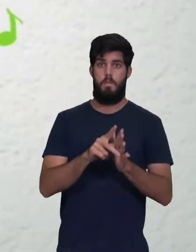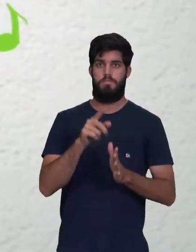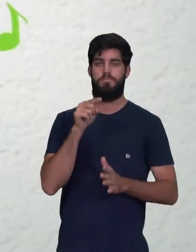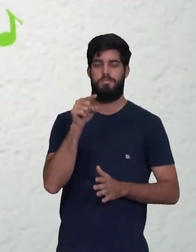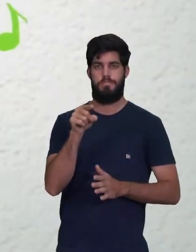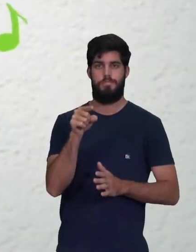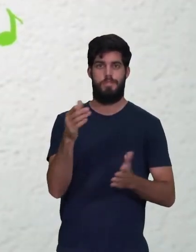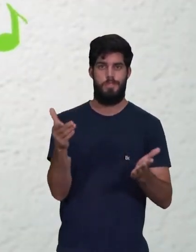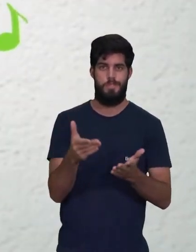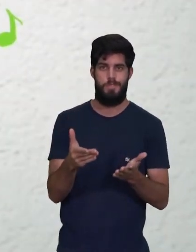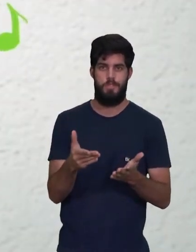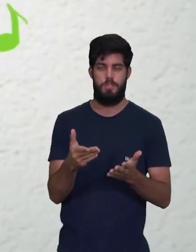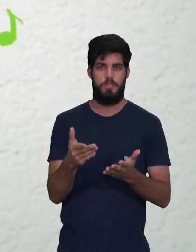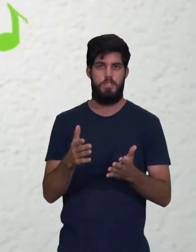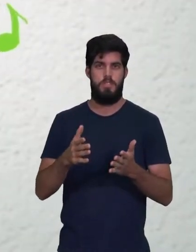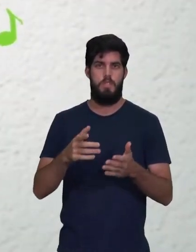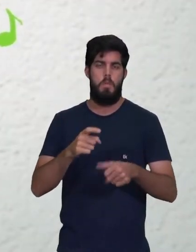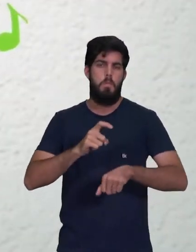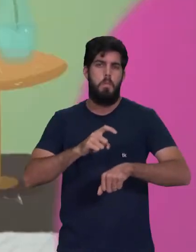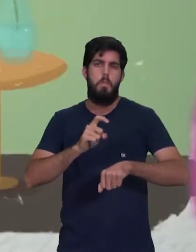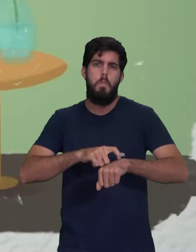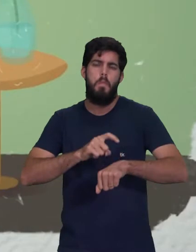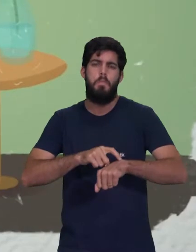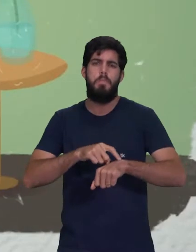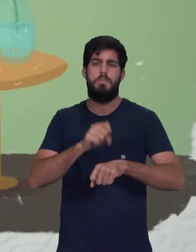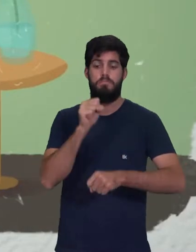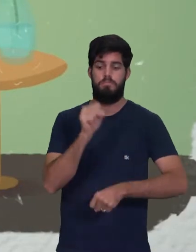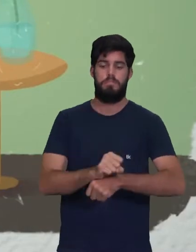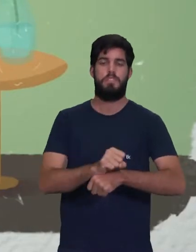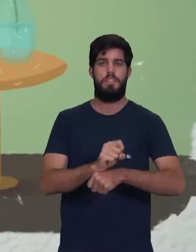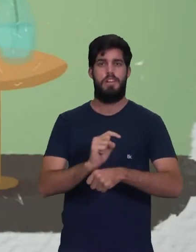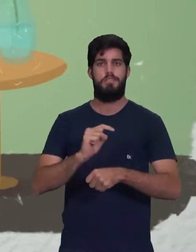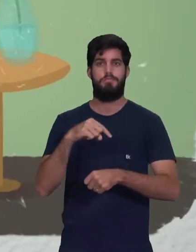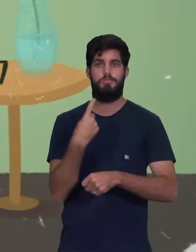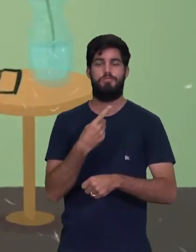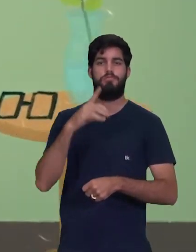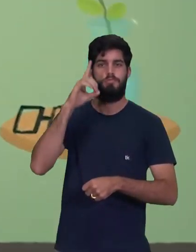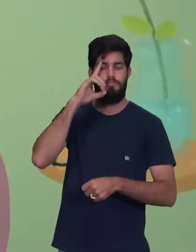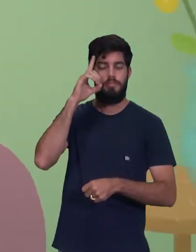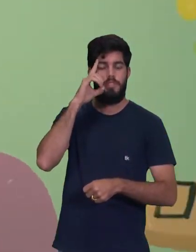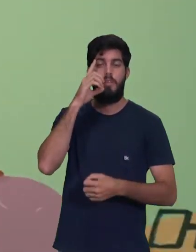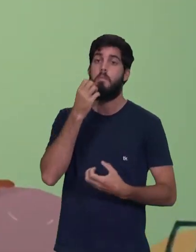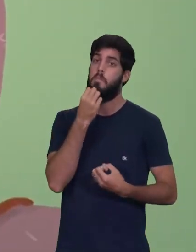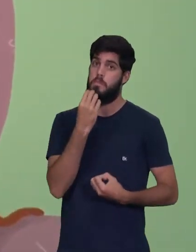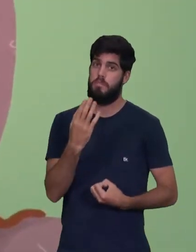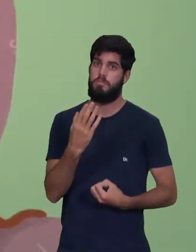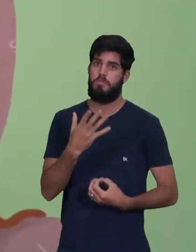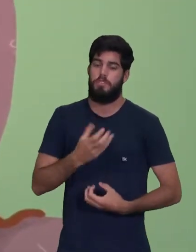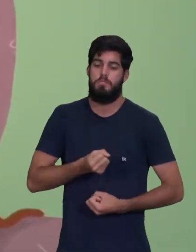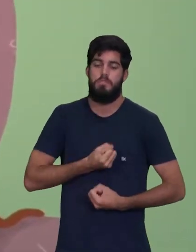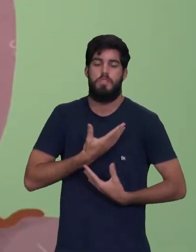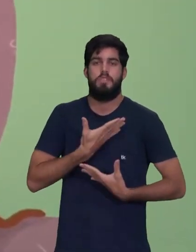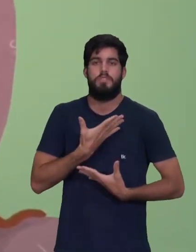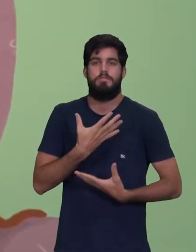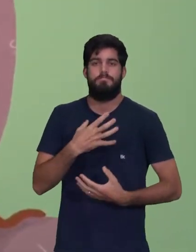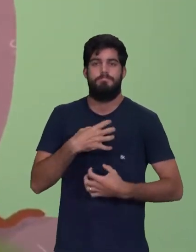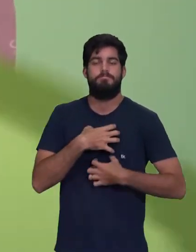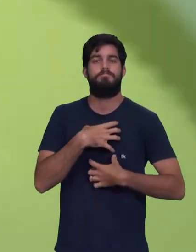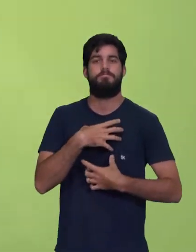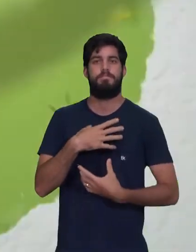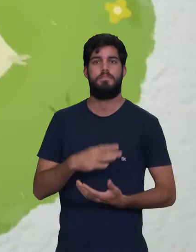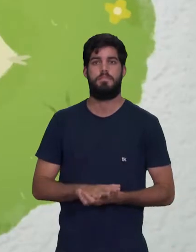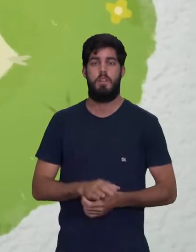Momentos de pausa em nossa agitada rotina nos ajudam a reconhecer as emoções e a lidar melhor com o que estamos